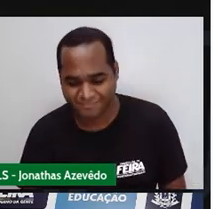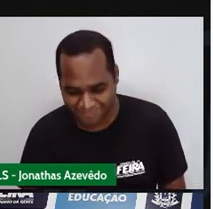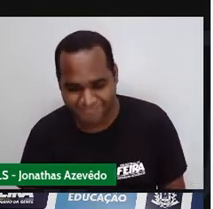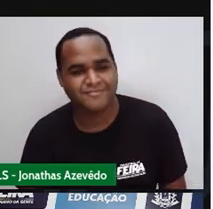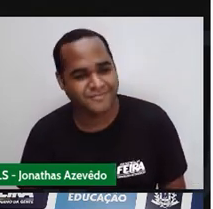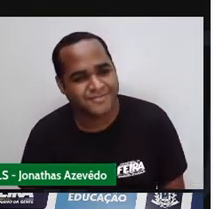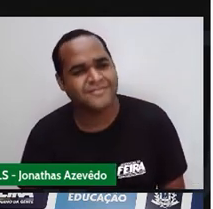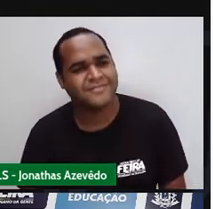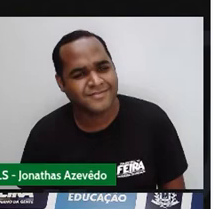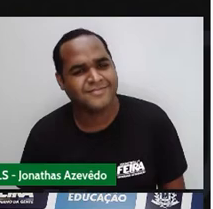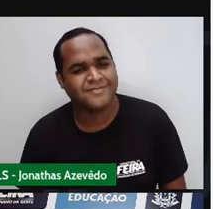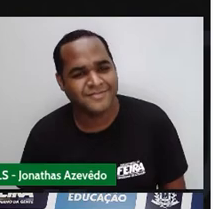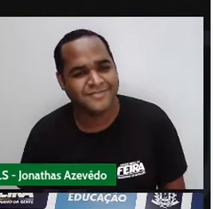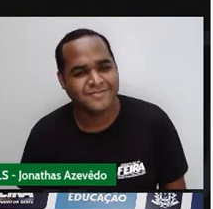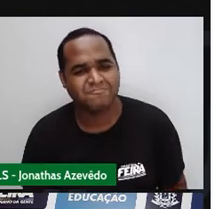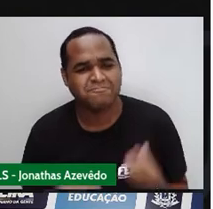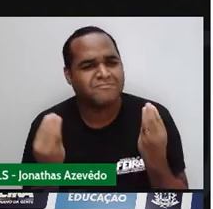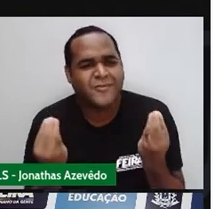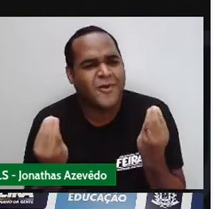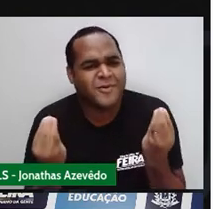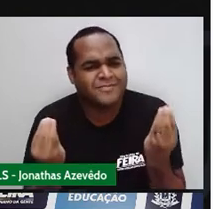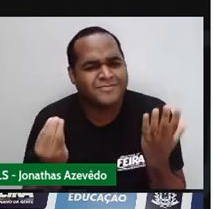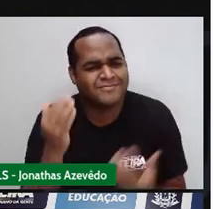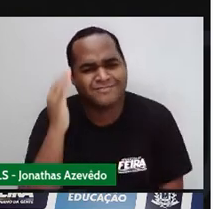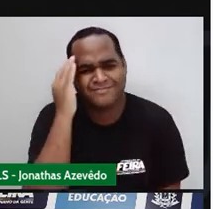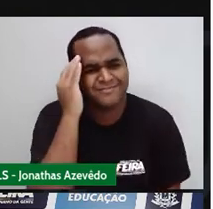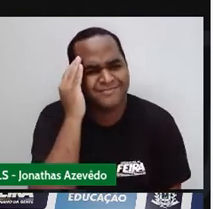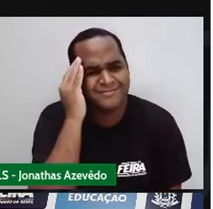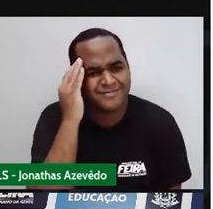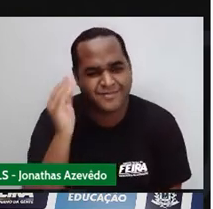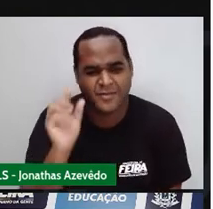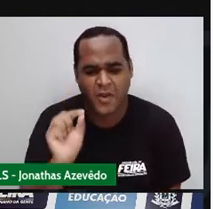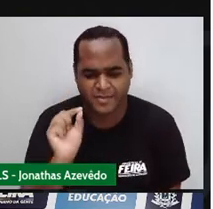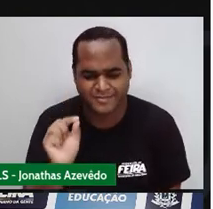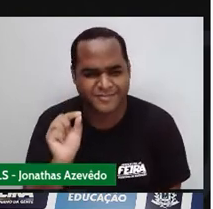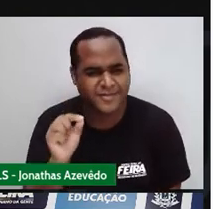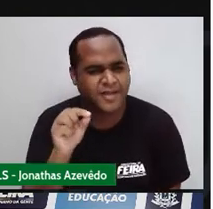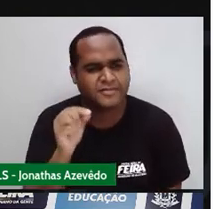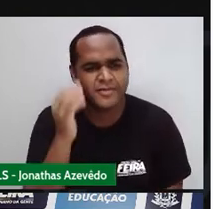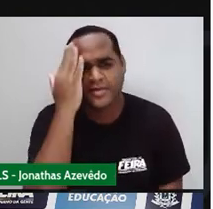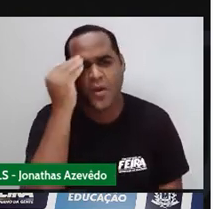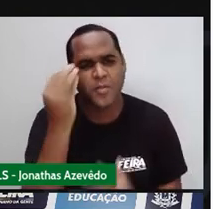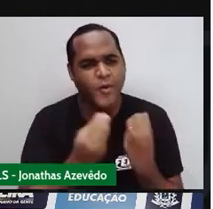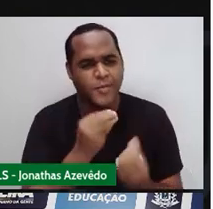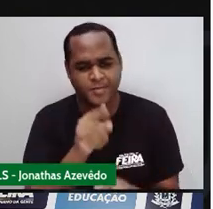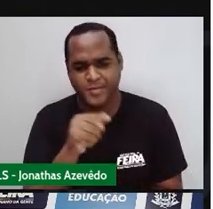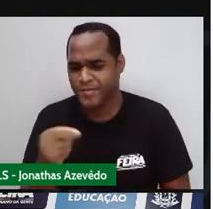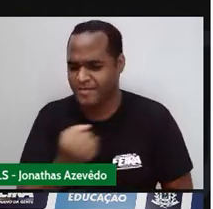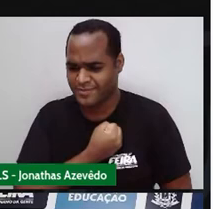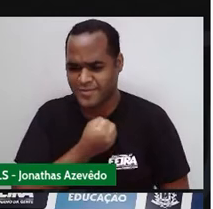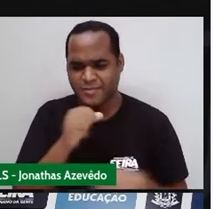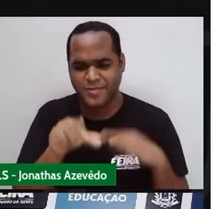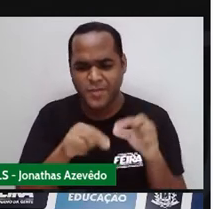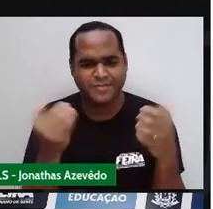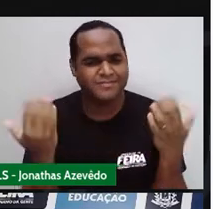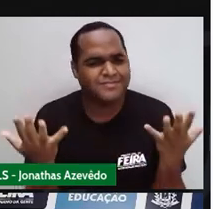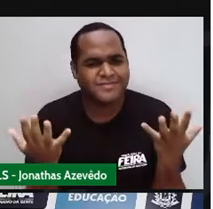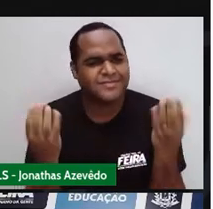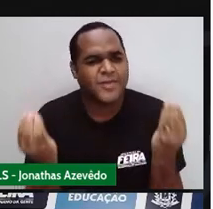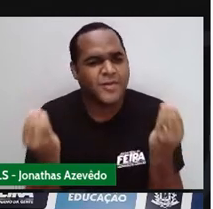Pois é. Mas como assim, professor? O senhor conseguiu adivinhar os três números que ele escolheu?